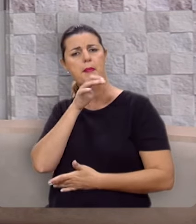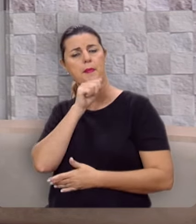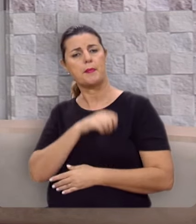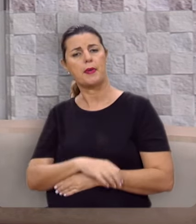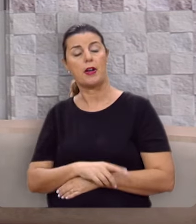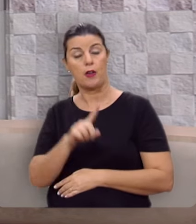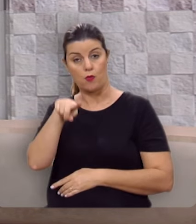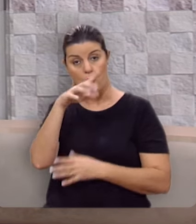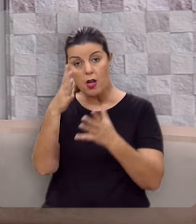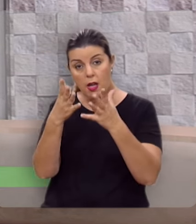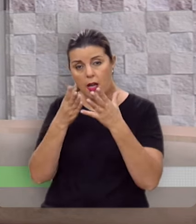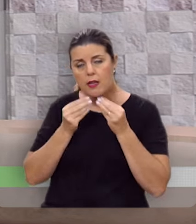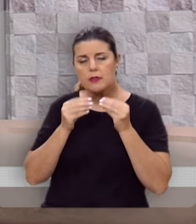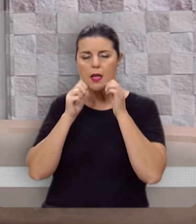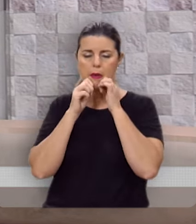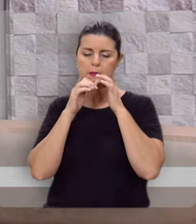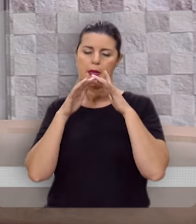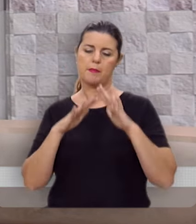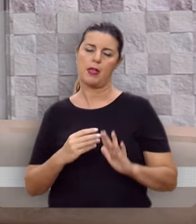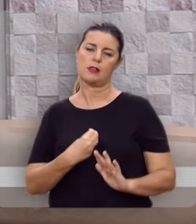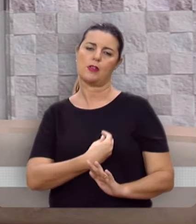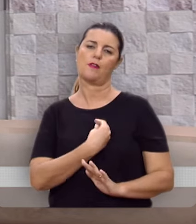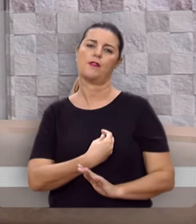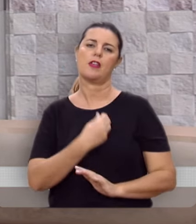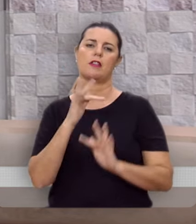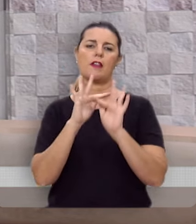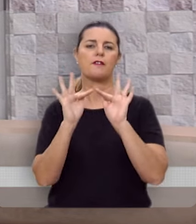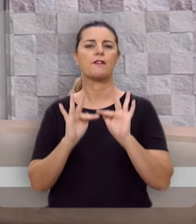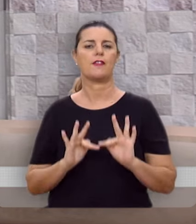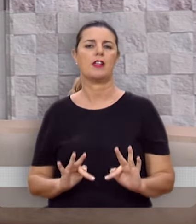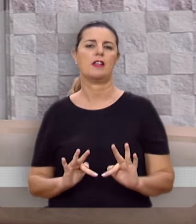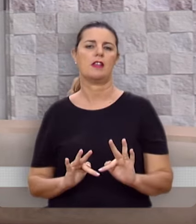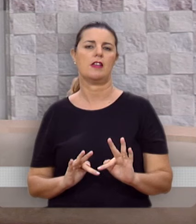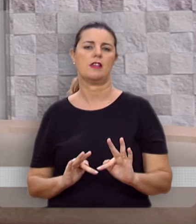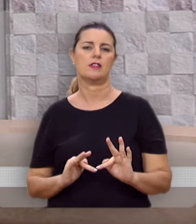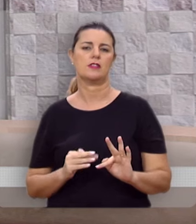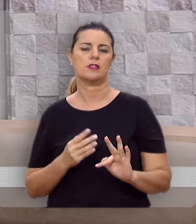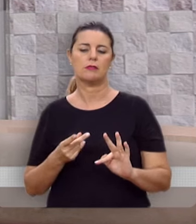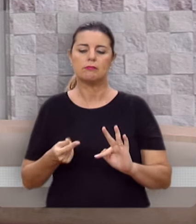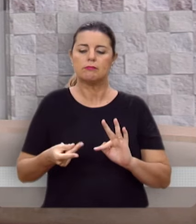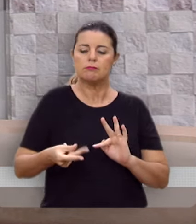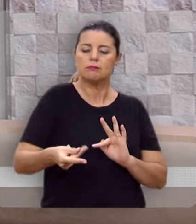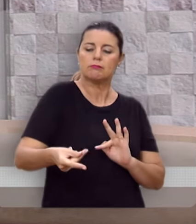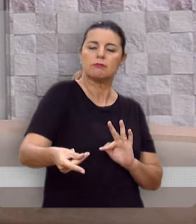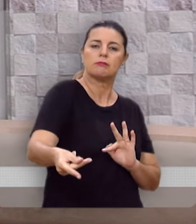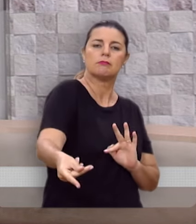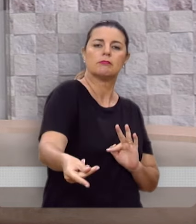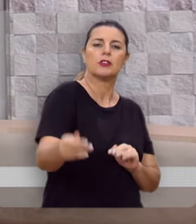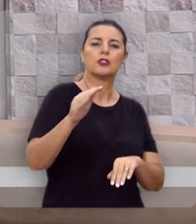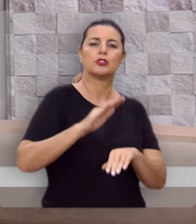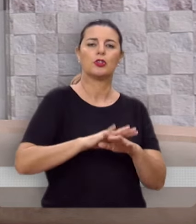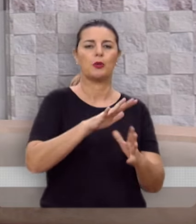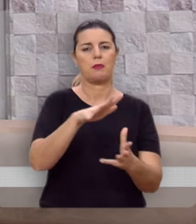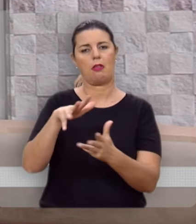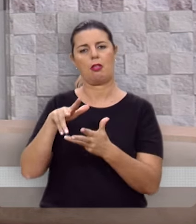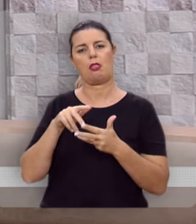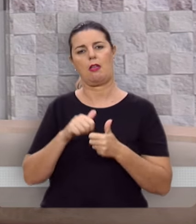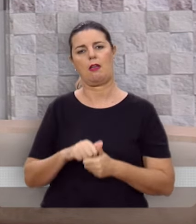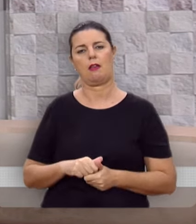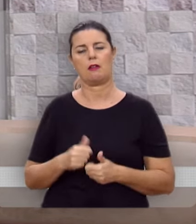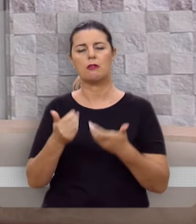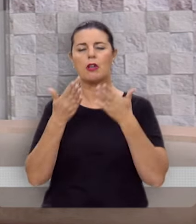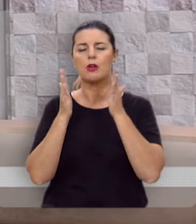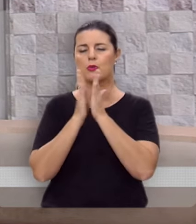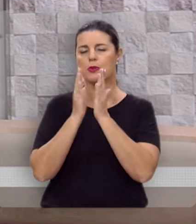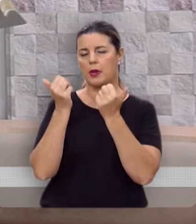honrem seus pais e vocês receberão a bênção de uma vida bem-sucedida e de uma vida longeva sobre a face